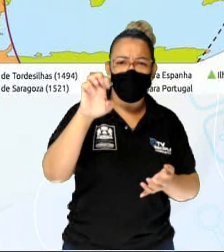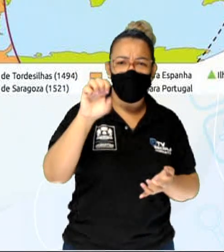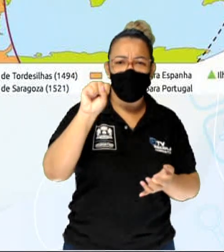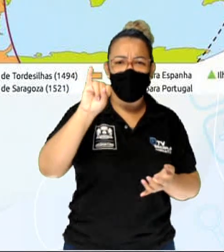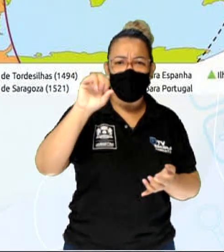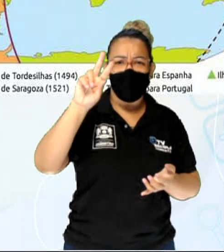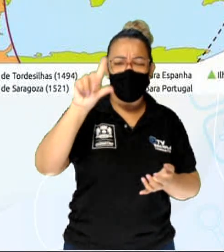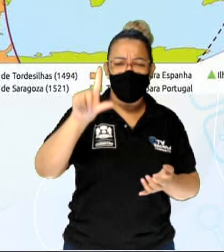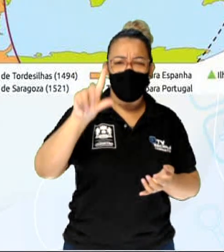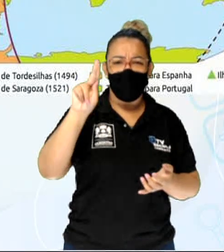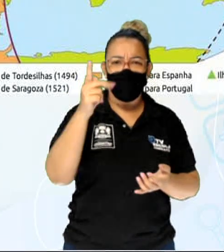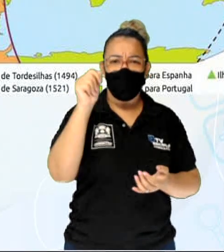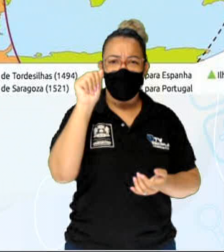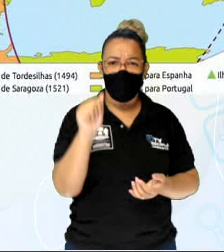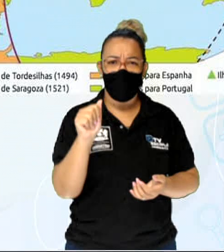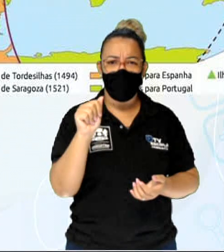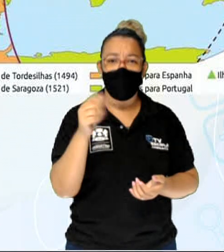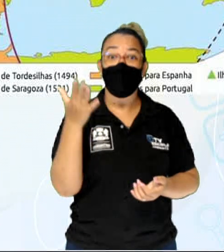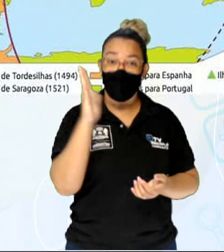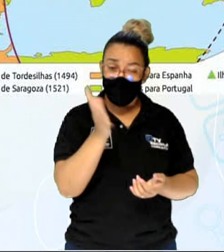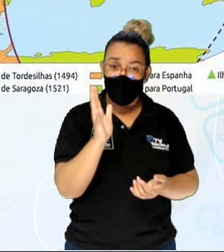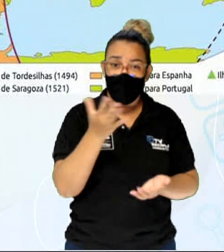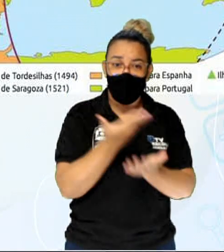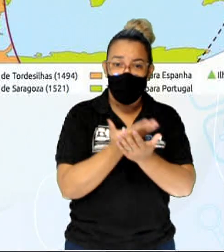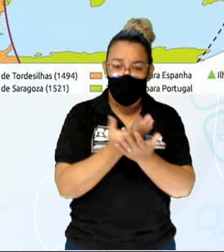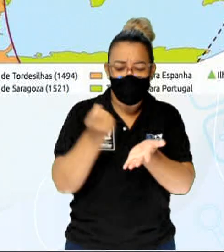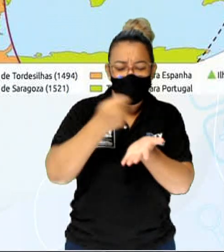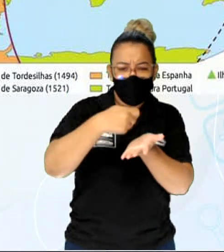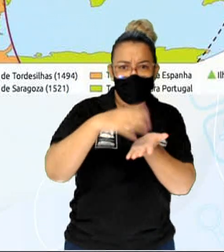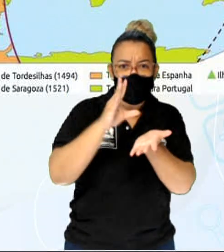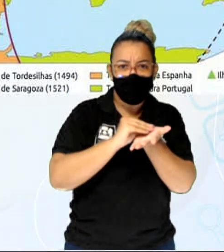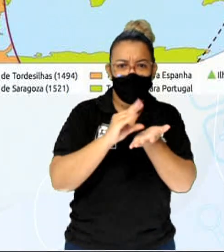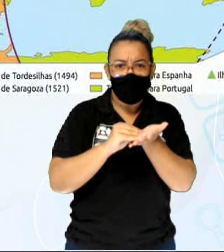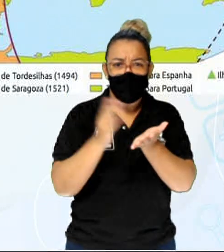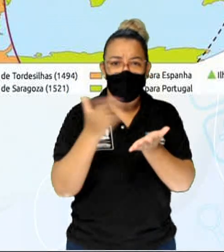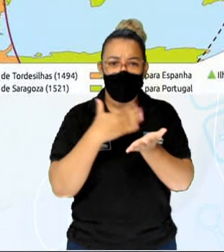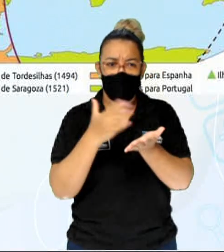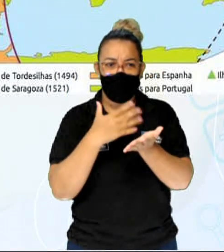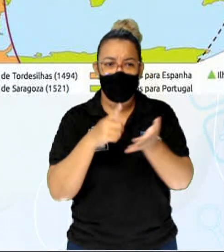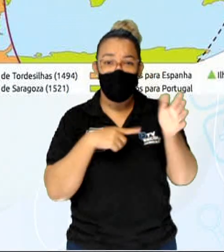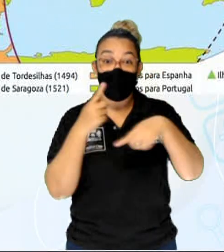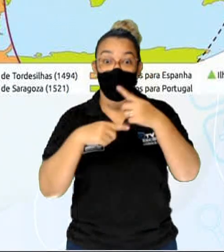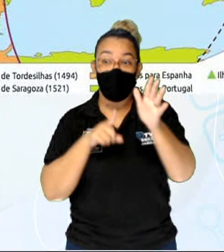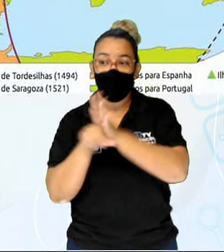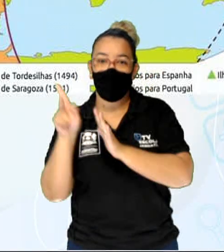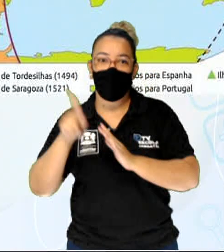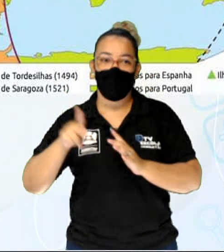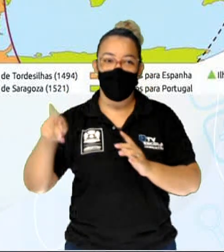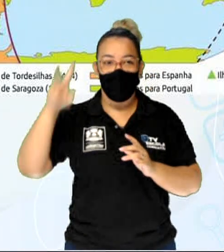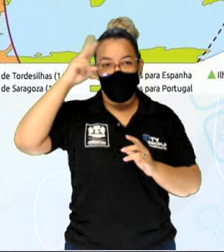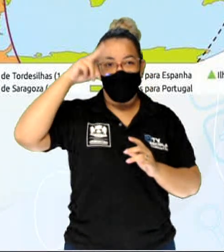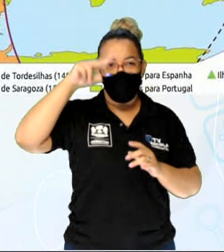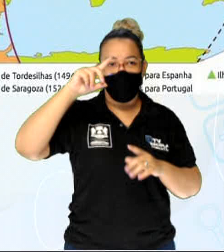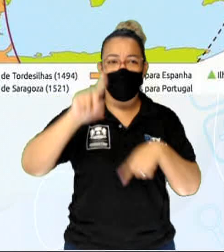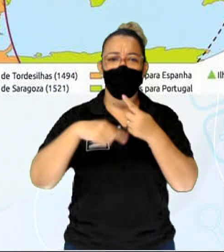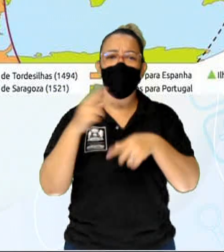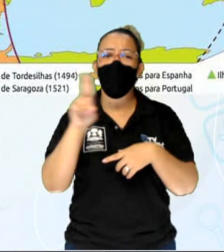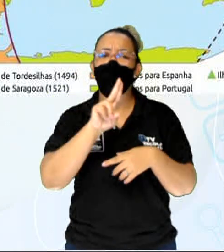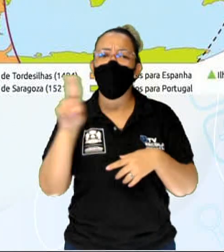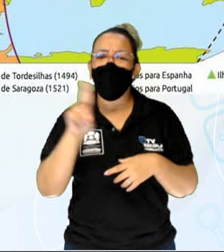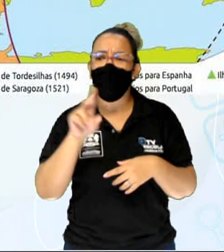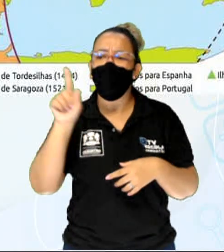Está lá na aula, viu? Anota aí no seu caderninho, pergunta ao seu professor de História. E a segunda, qual o nome do tratado que